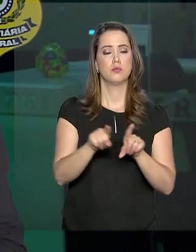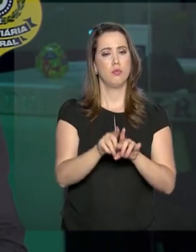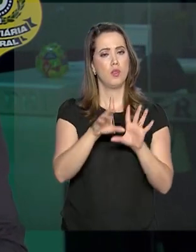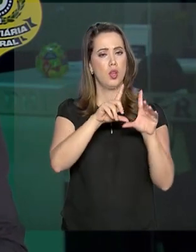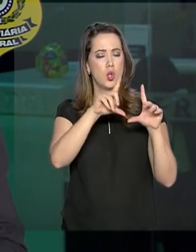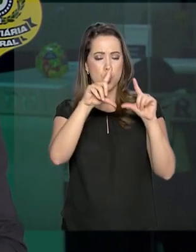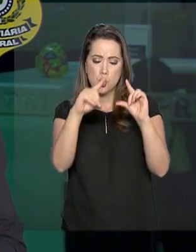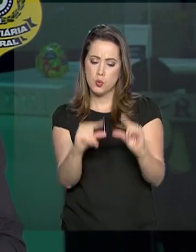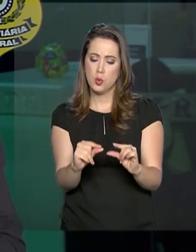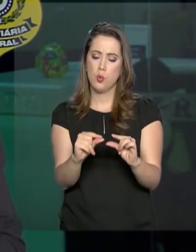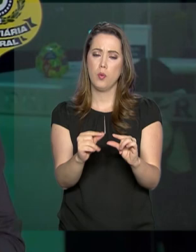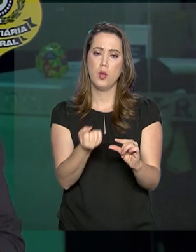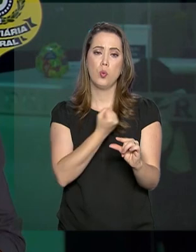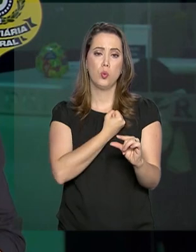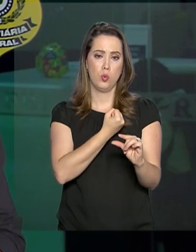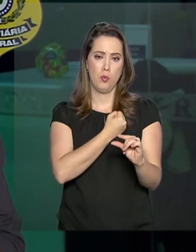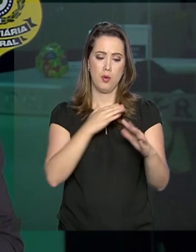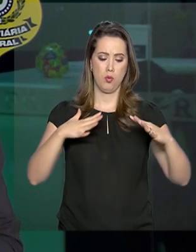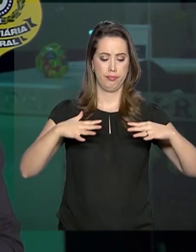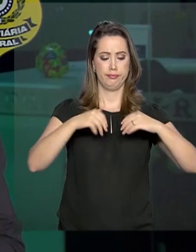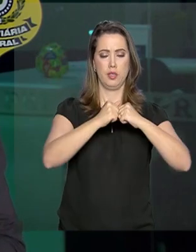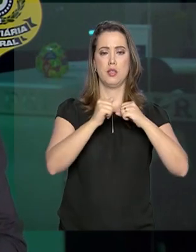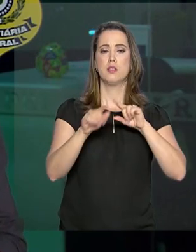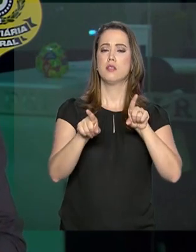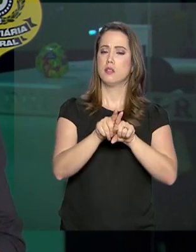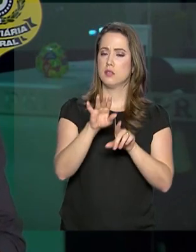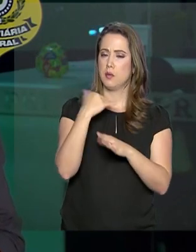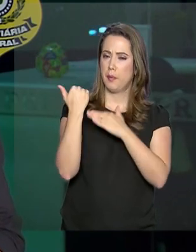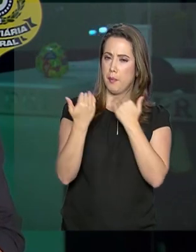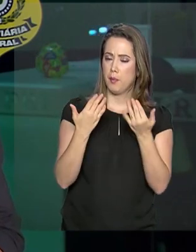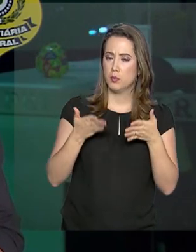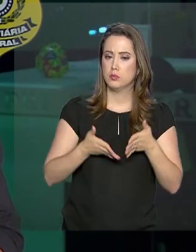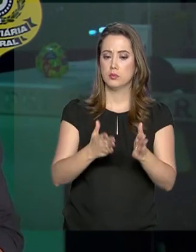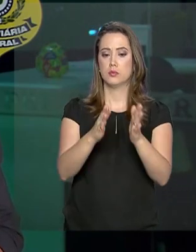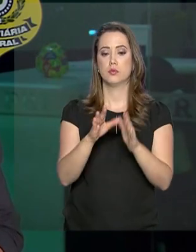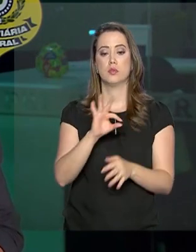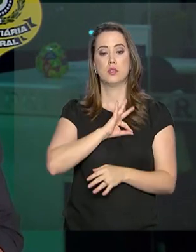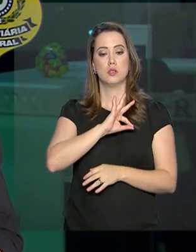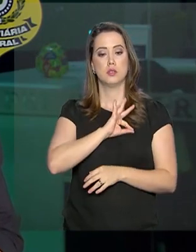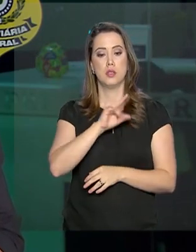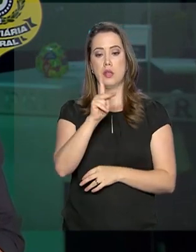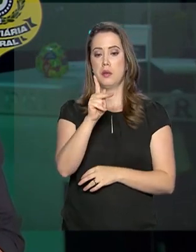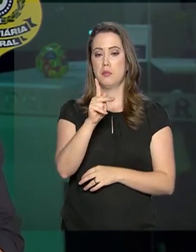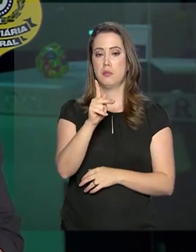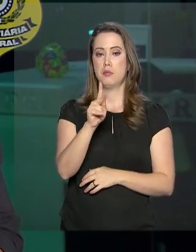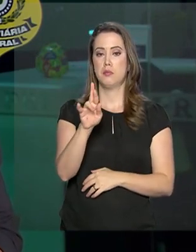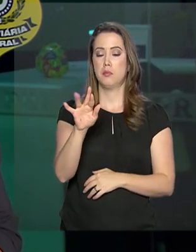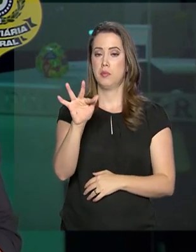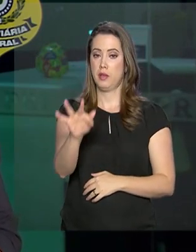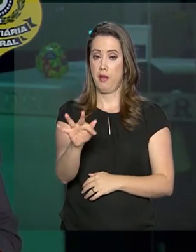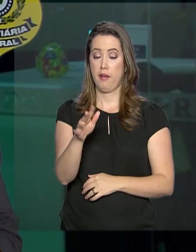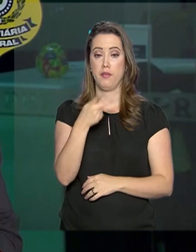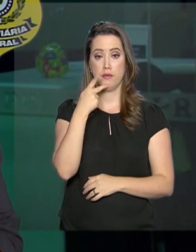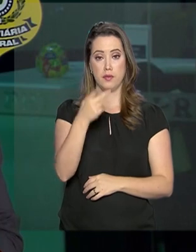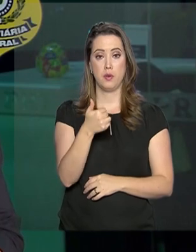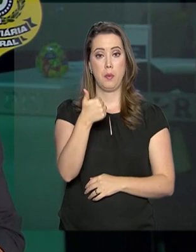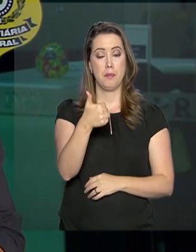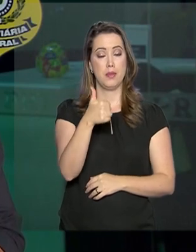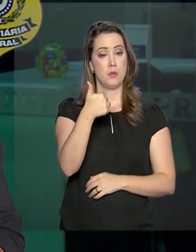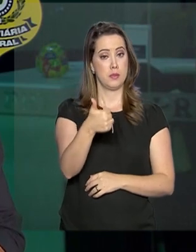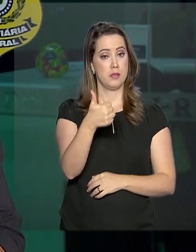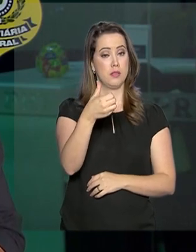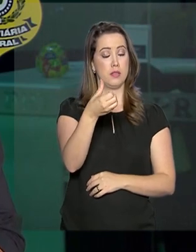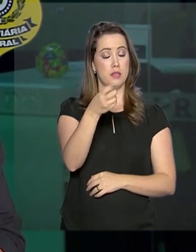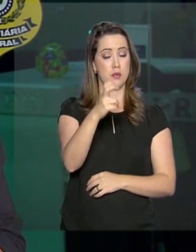caiu o número de acidentes e mortes nas estradas. De acordo com a PRF, foram 1.157 acidentes